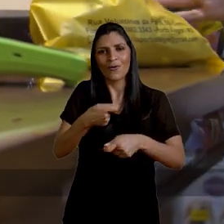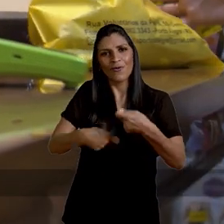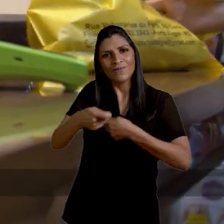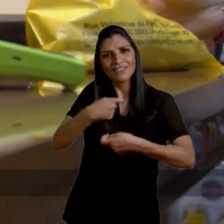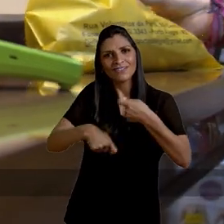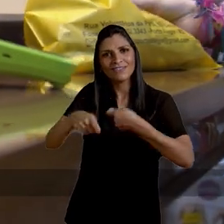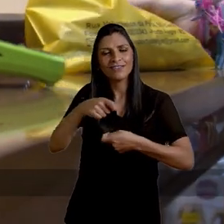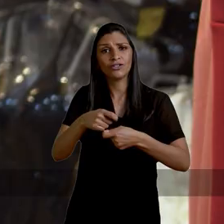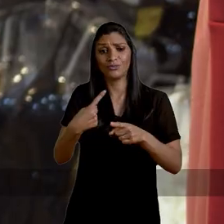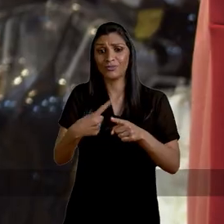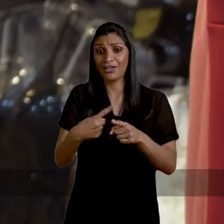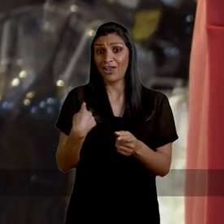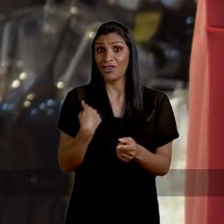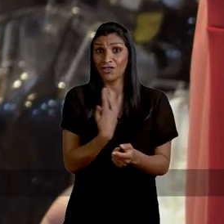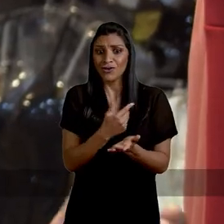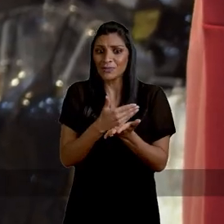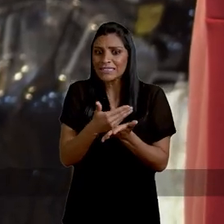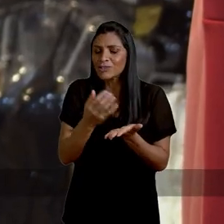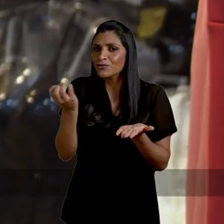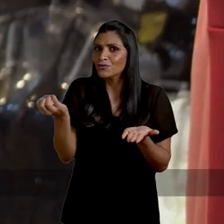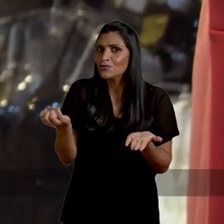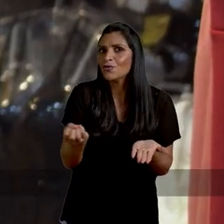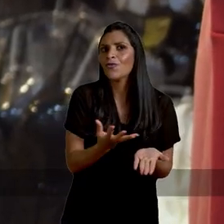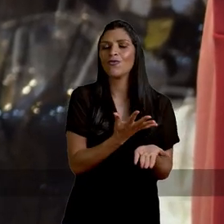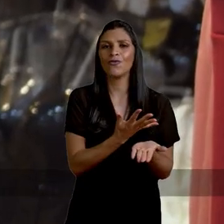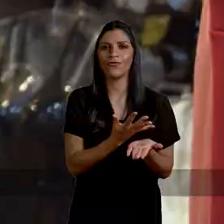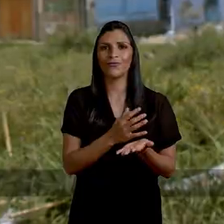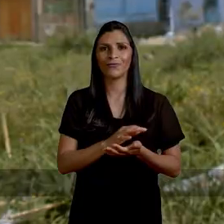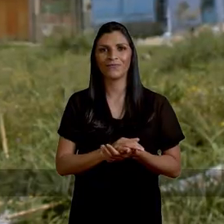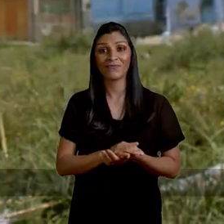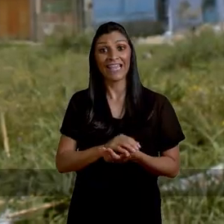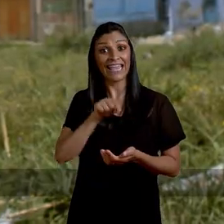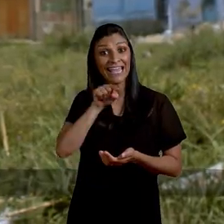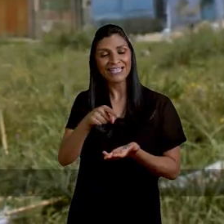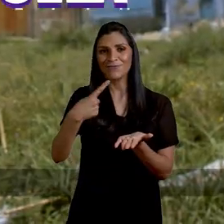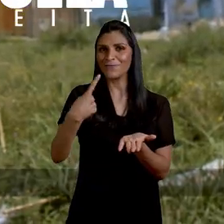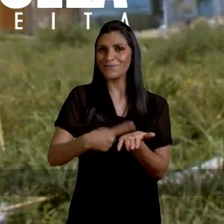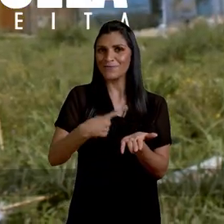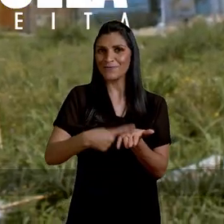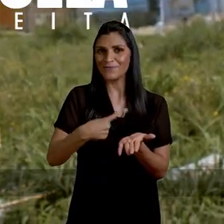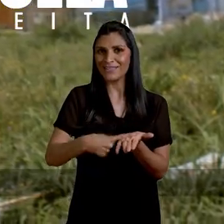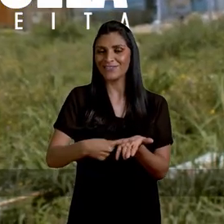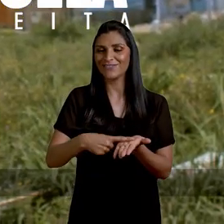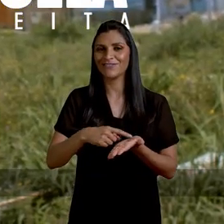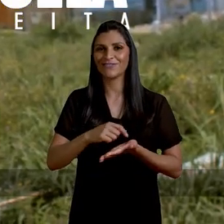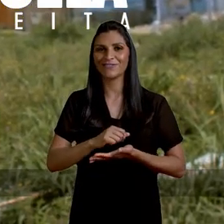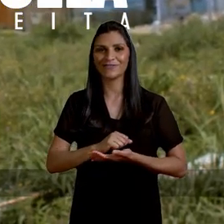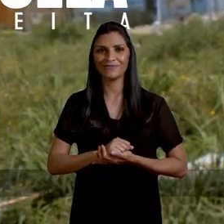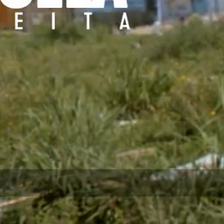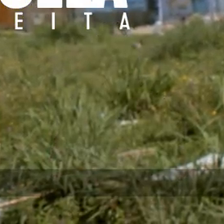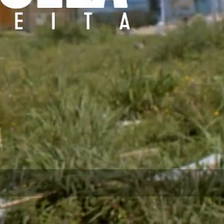comerciantes. Estamos renascendo das cinzas. Este é o nosso compromisso.